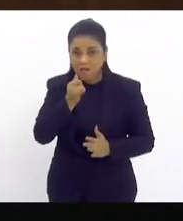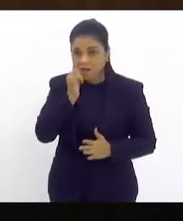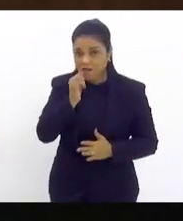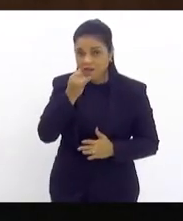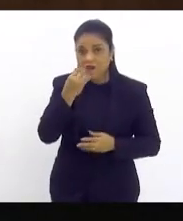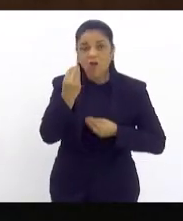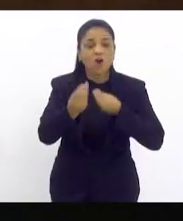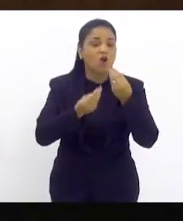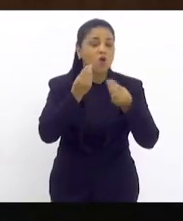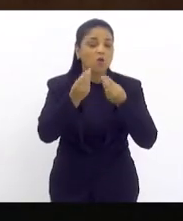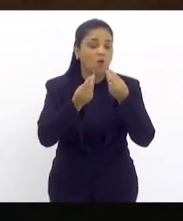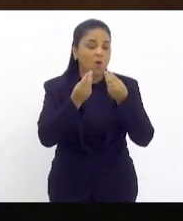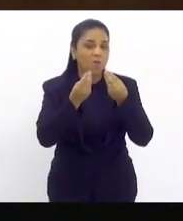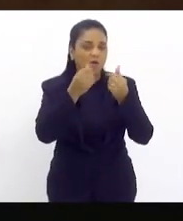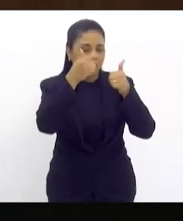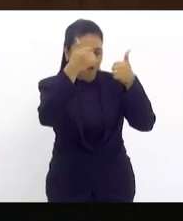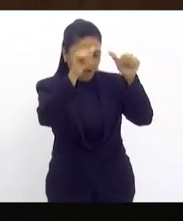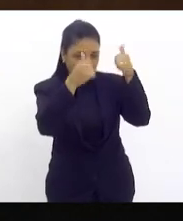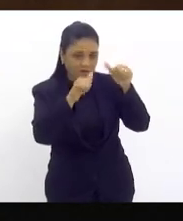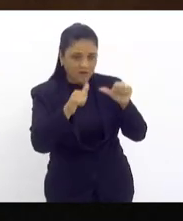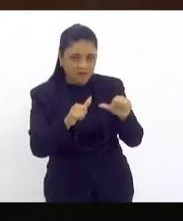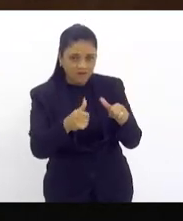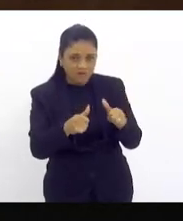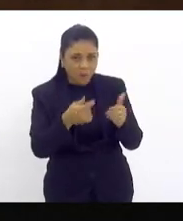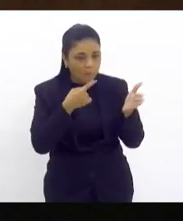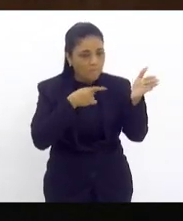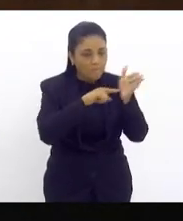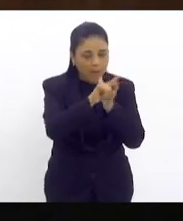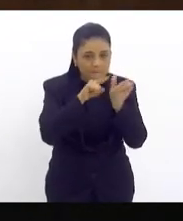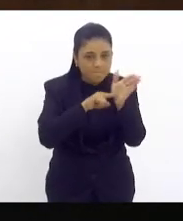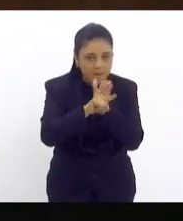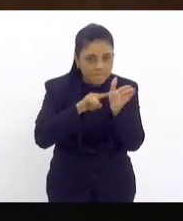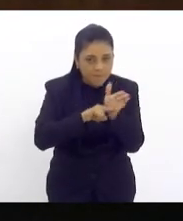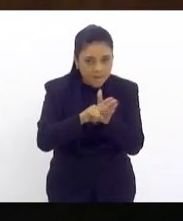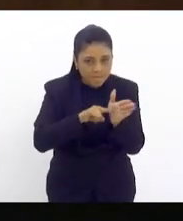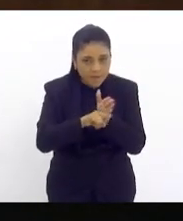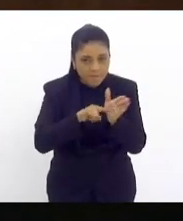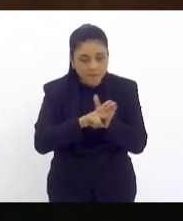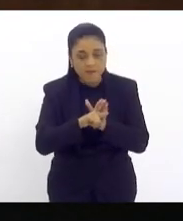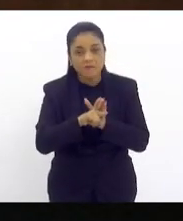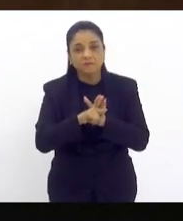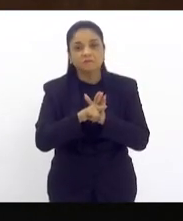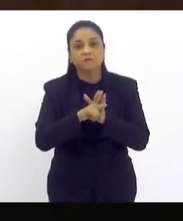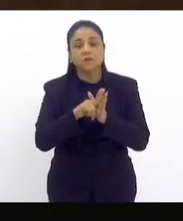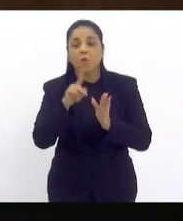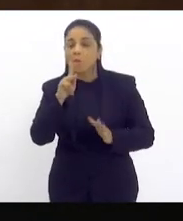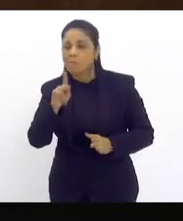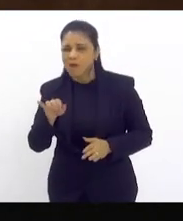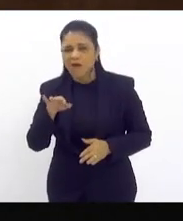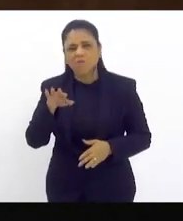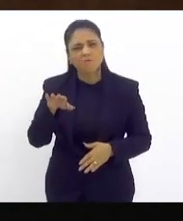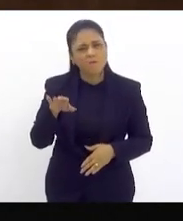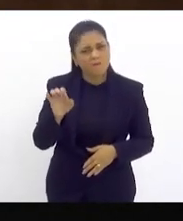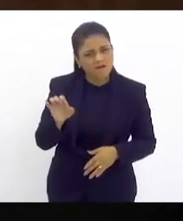avaliação. E para um pai ou uma mãe,